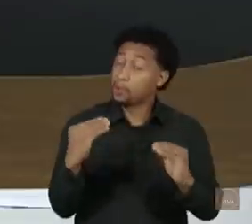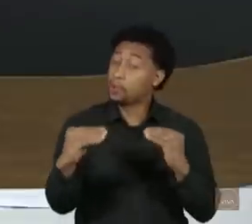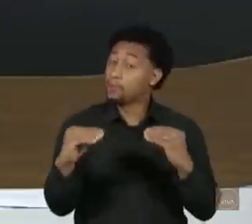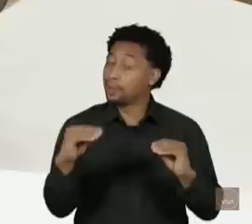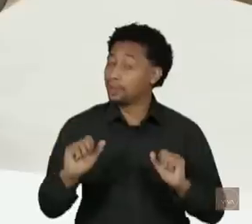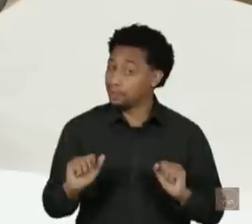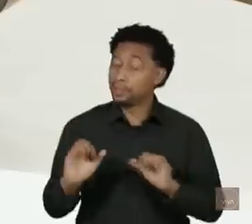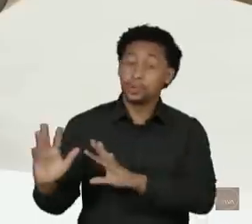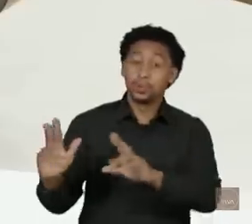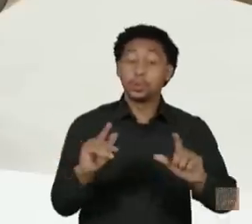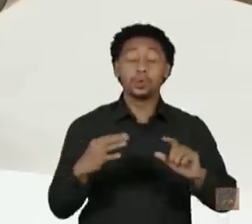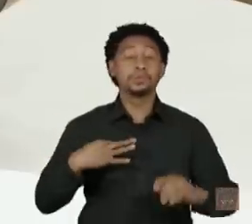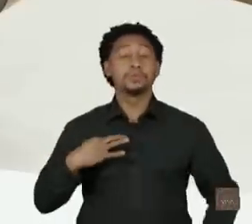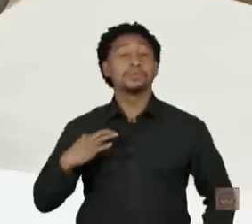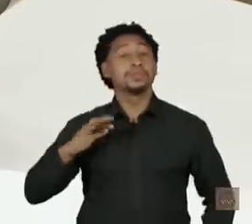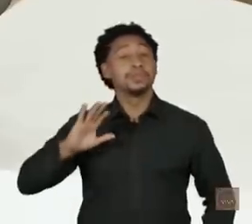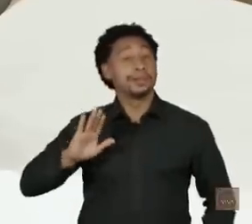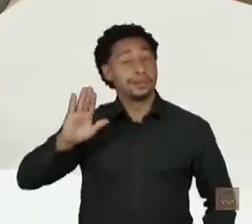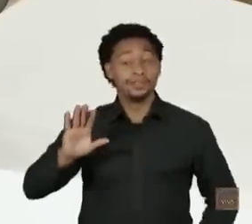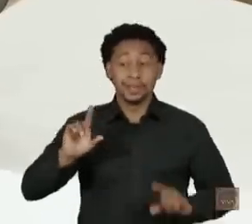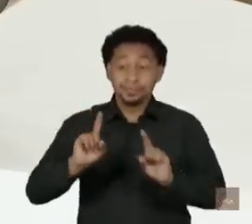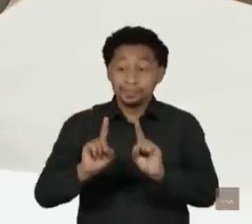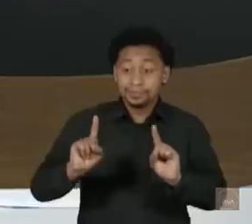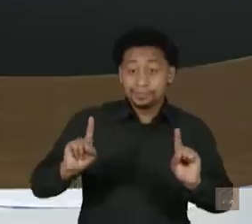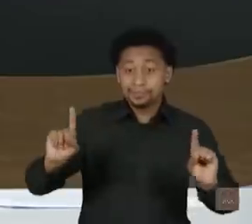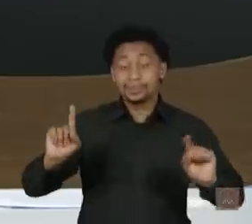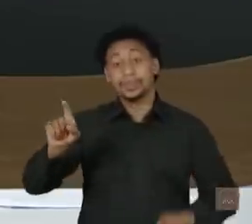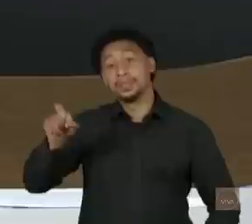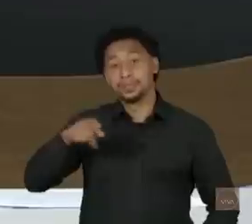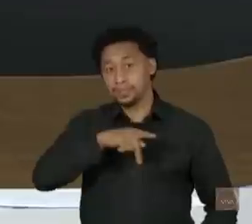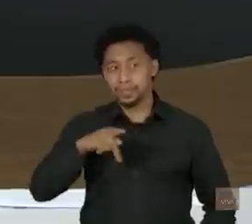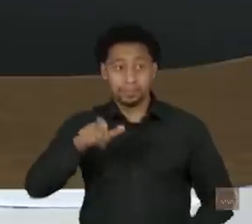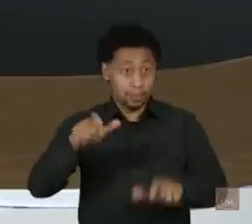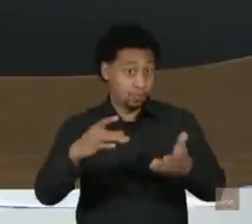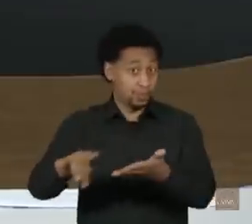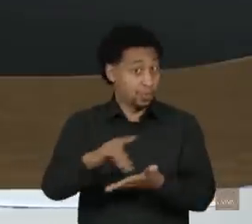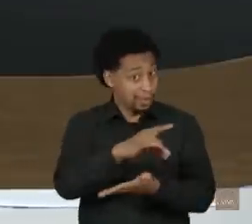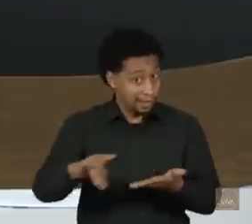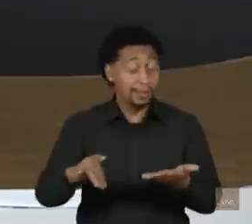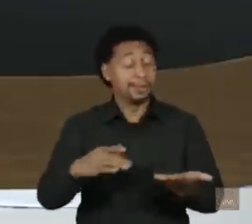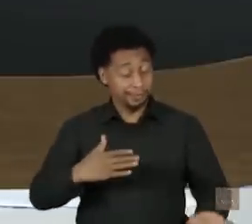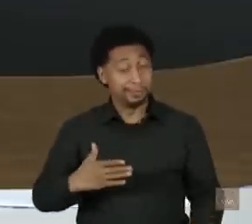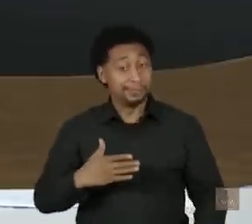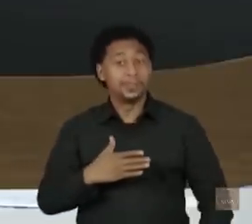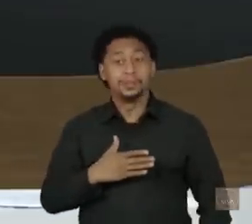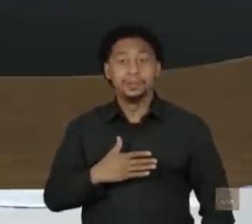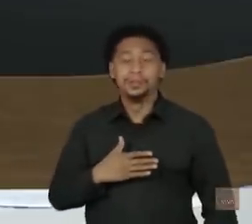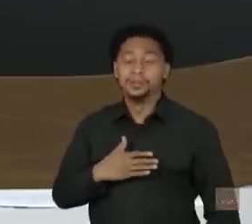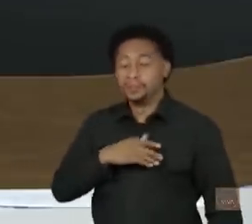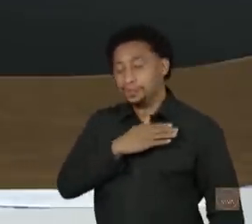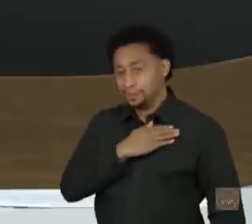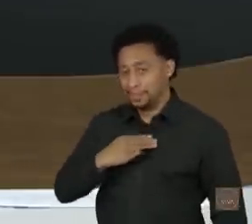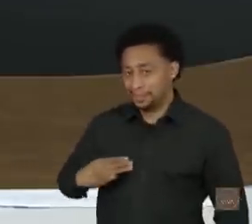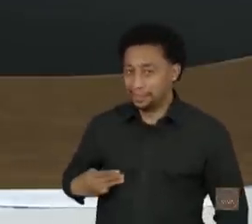lá todos os candidatos, vários ex-presidentes, pessoas que se odeiam, um ministro da Defesa, a quem o senhor dedicou algumas palavras